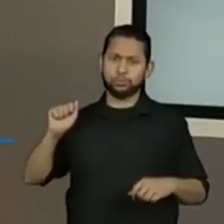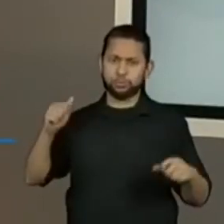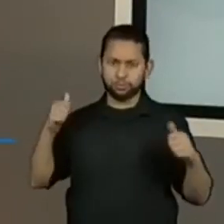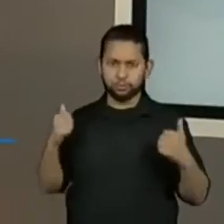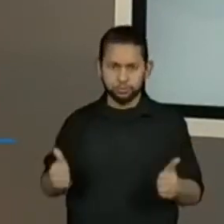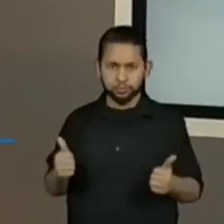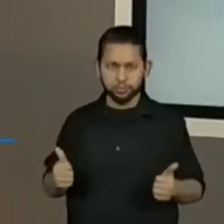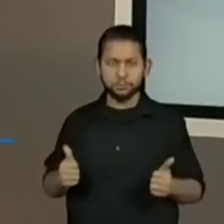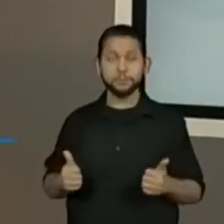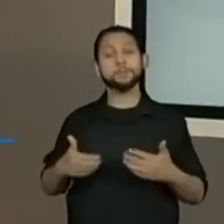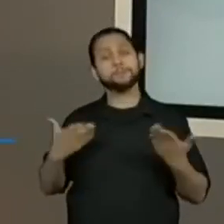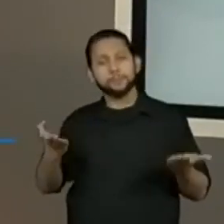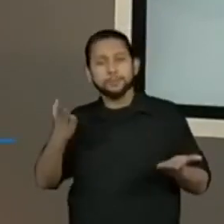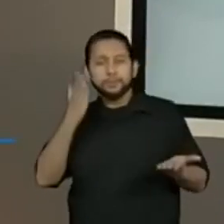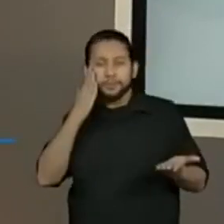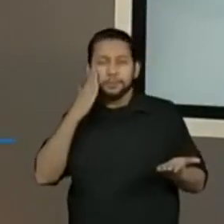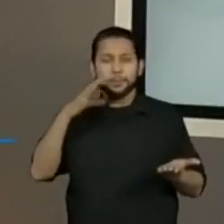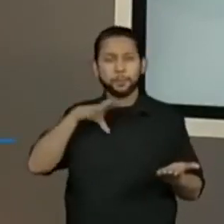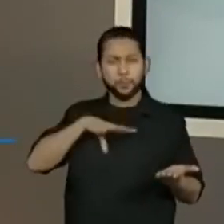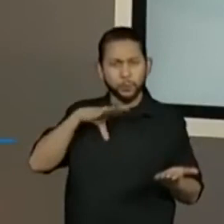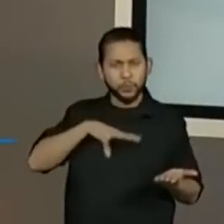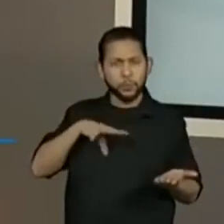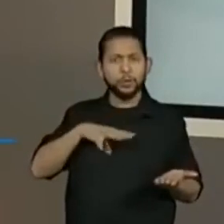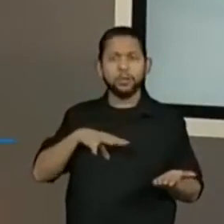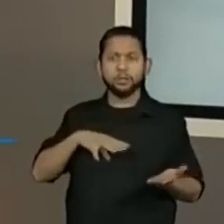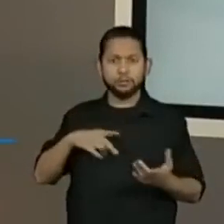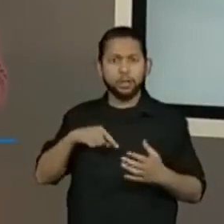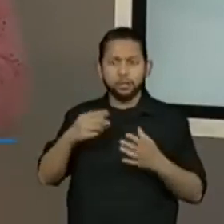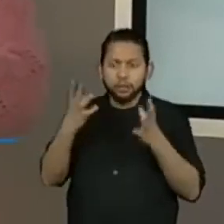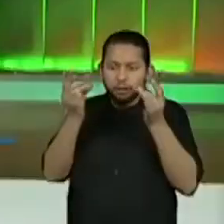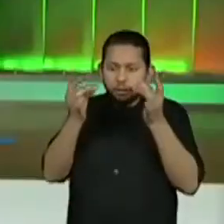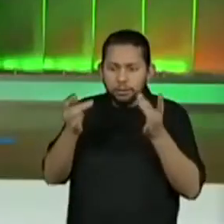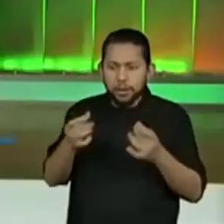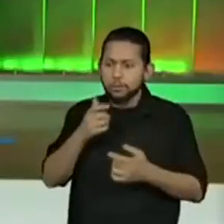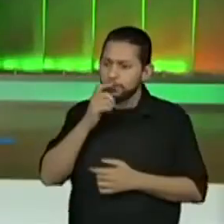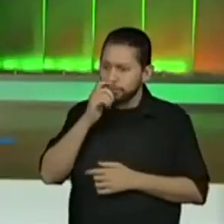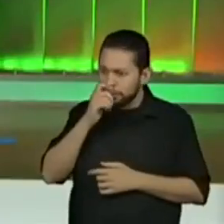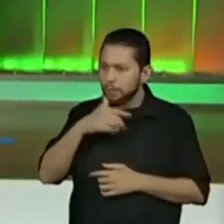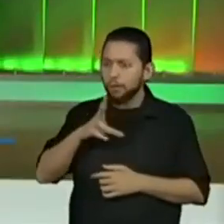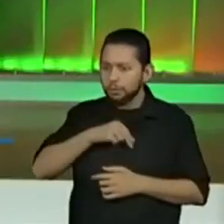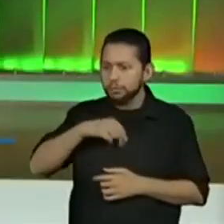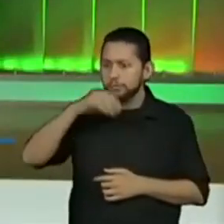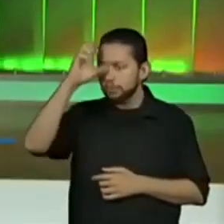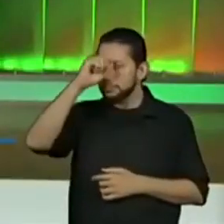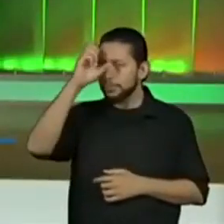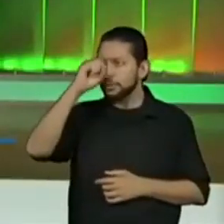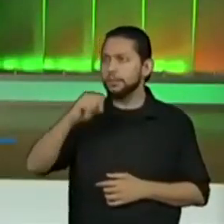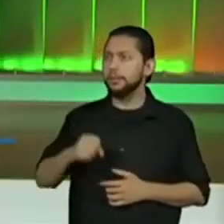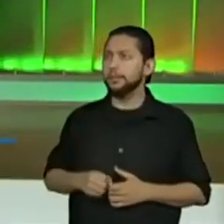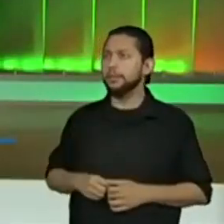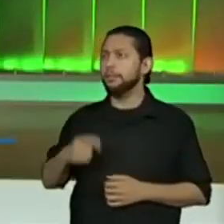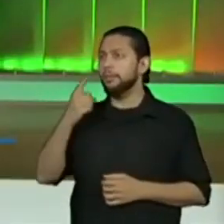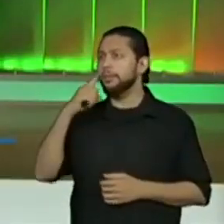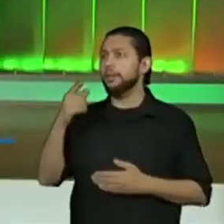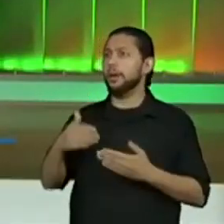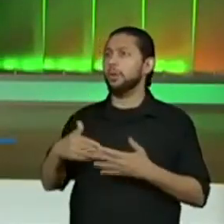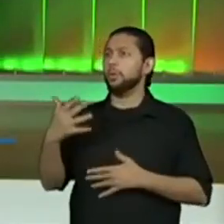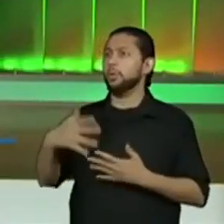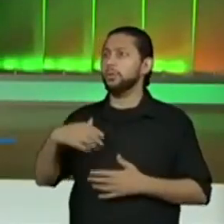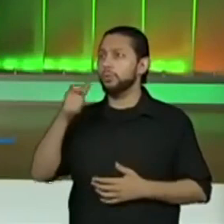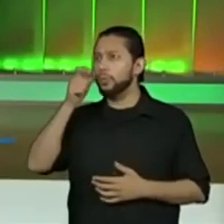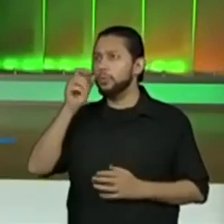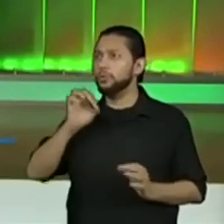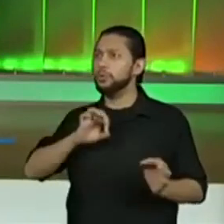mais fácil, porque nós sabemos que a língua portuguesa é bem desafiadora, né pessoal? Vou dar uma olhada aí no nome dos alunos que estão acompanhando.